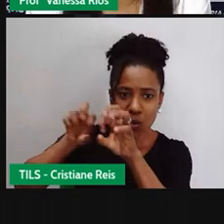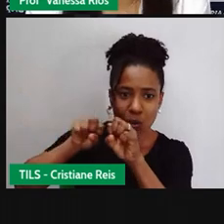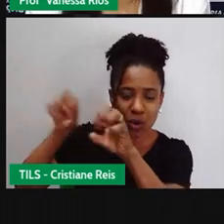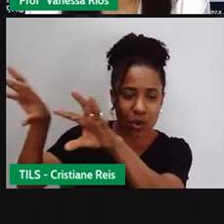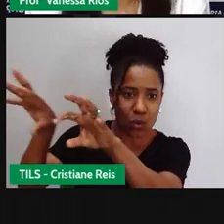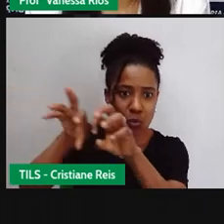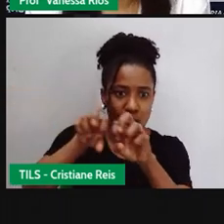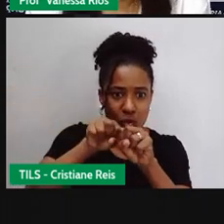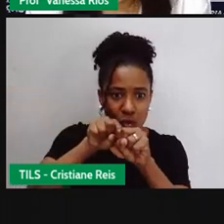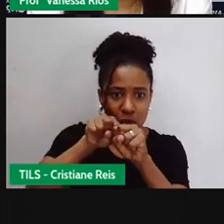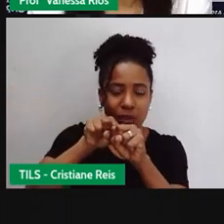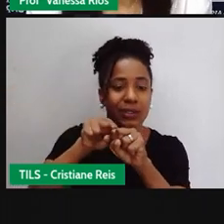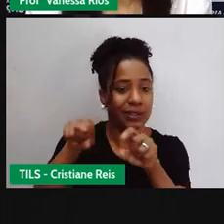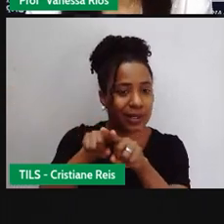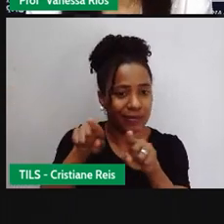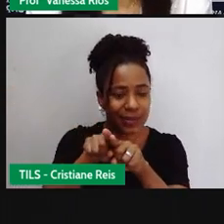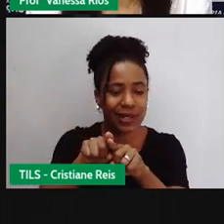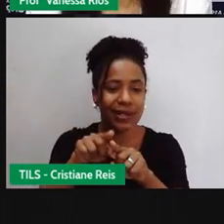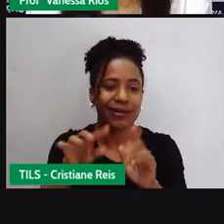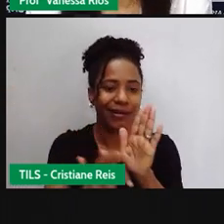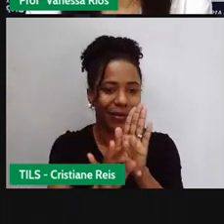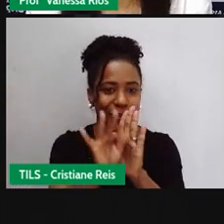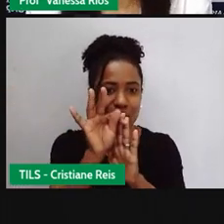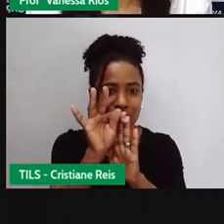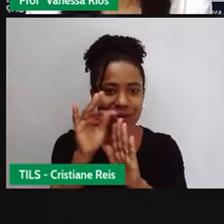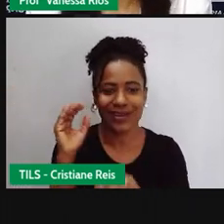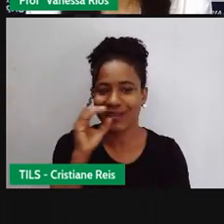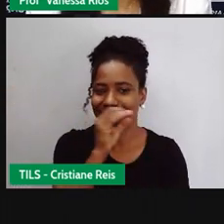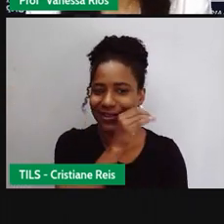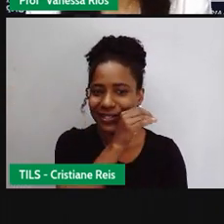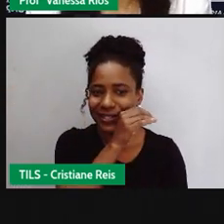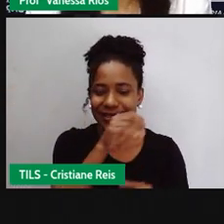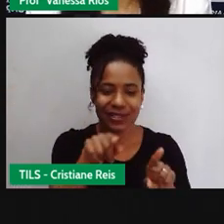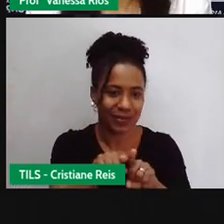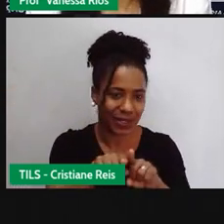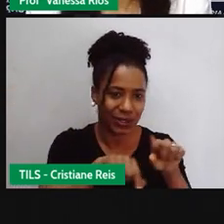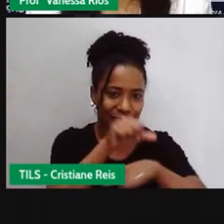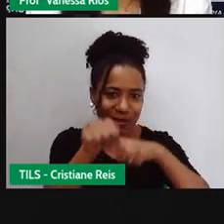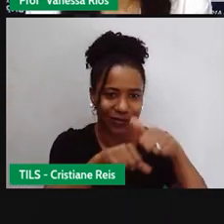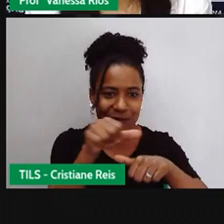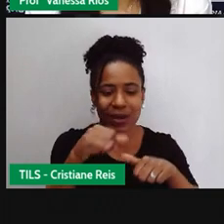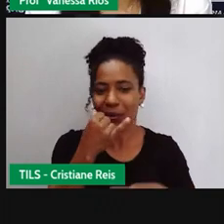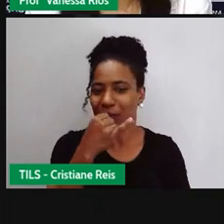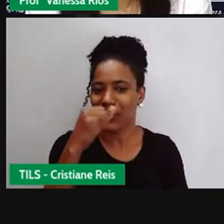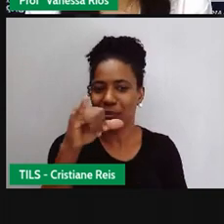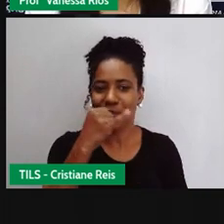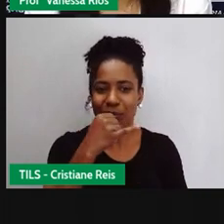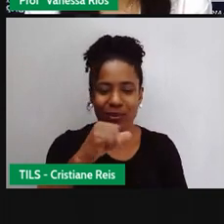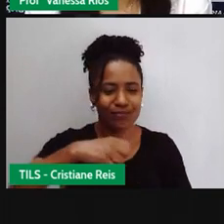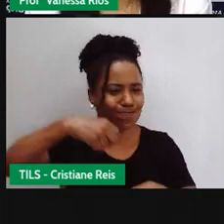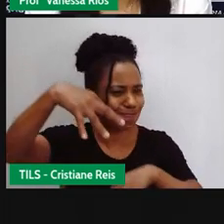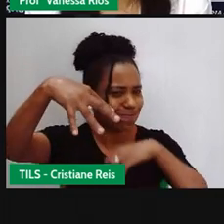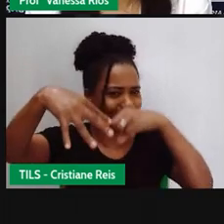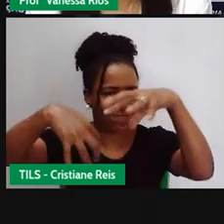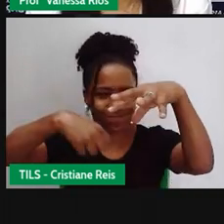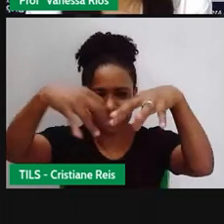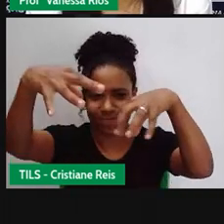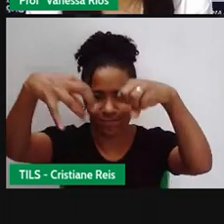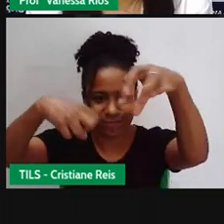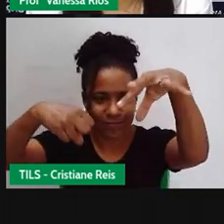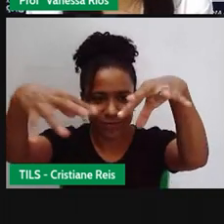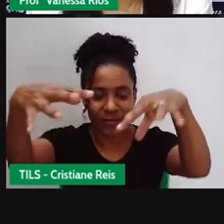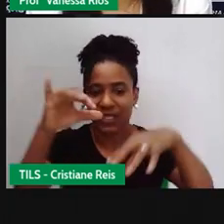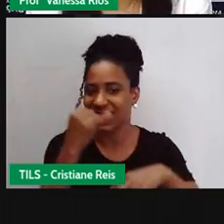energia térmica, que são transformadas em eletricidade. Então, aí, as energias